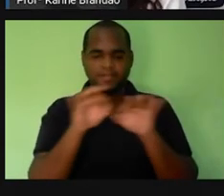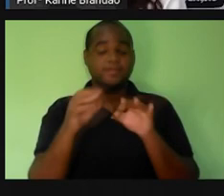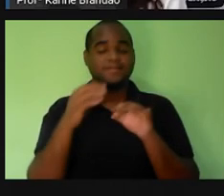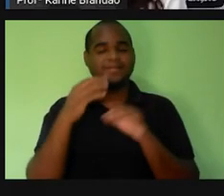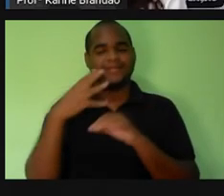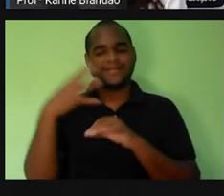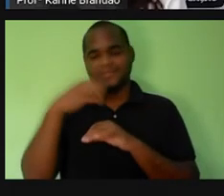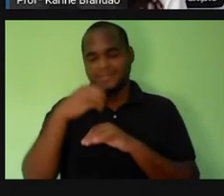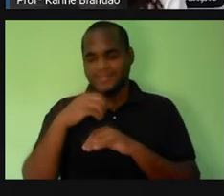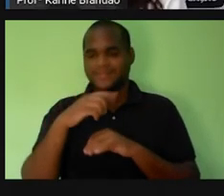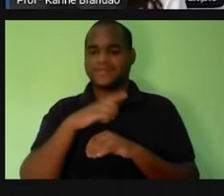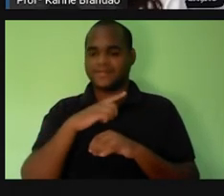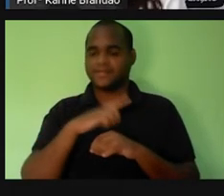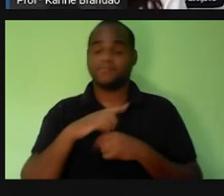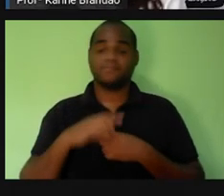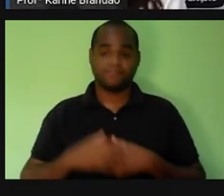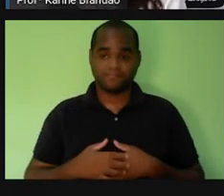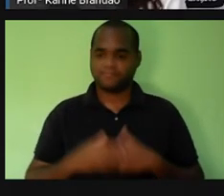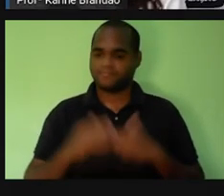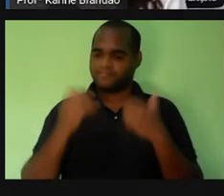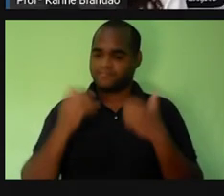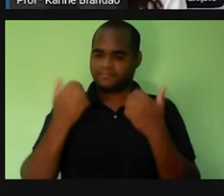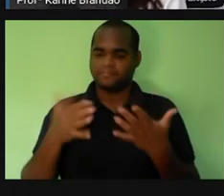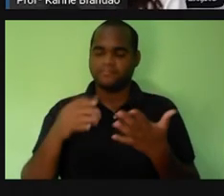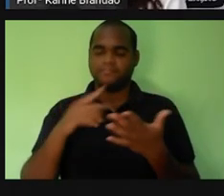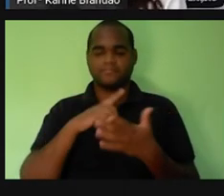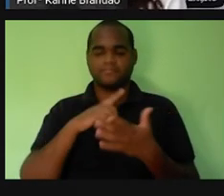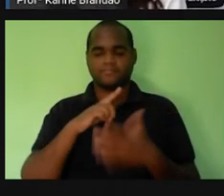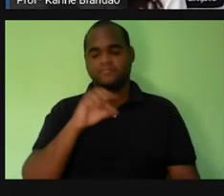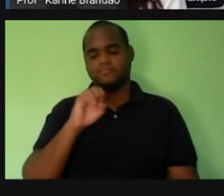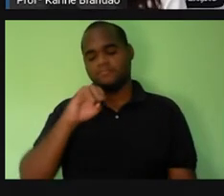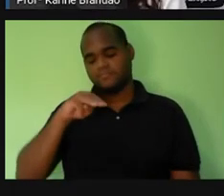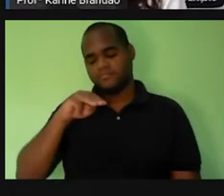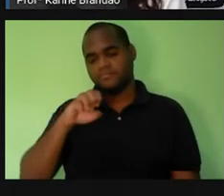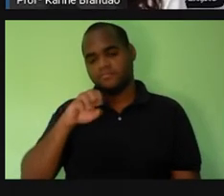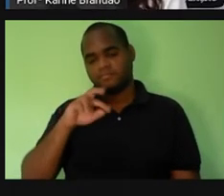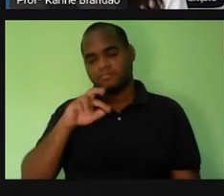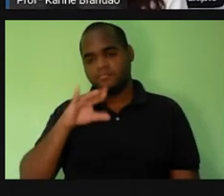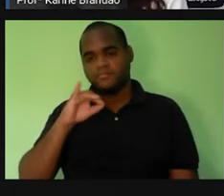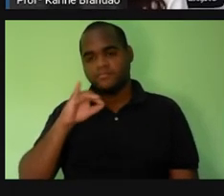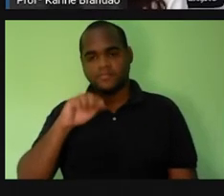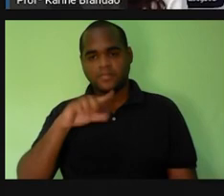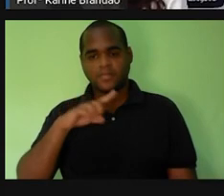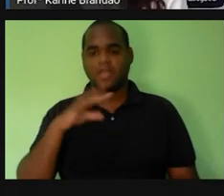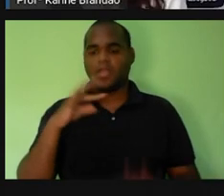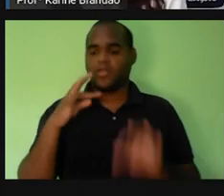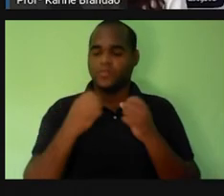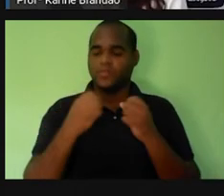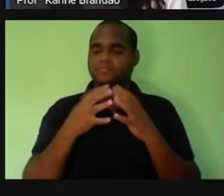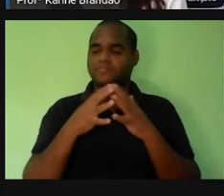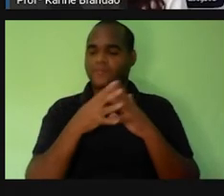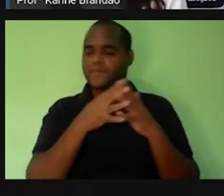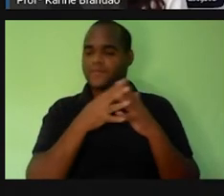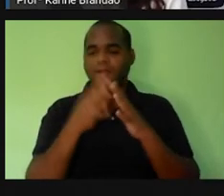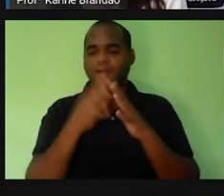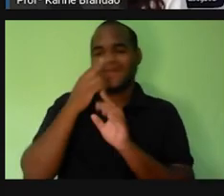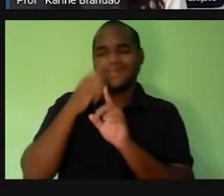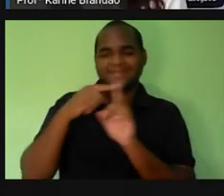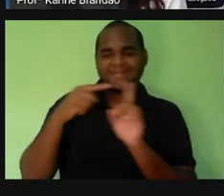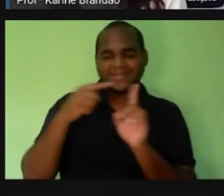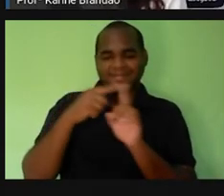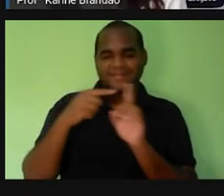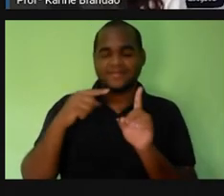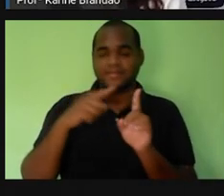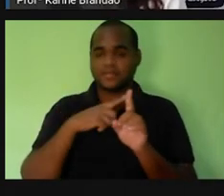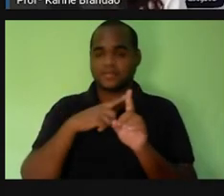Por fora, tudo é simetria. Por dentro, tudo é confusão. Parece pura ironia a sua